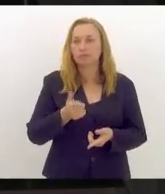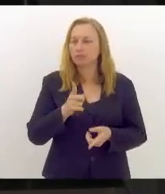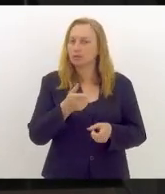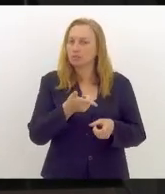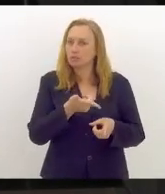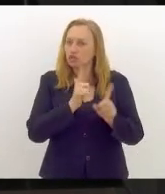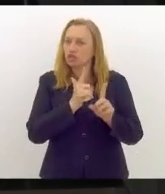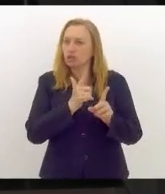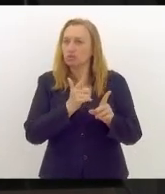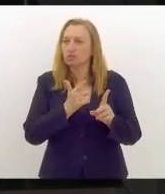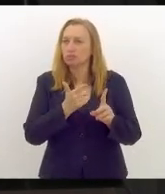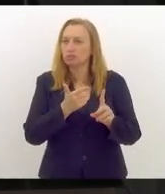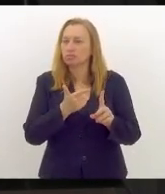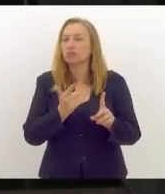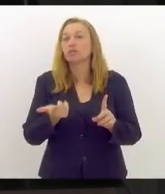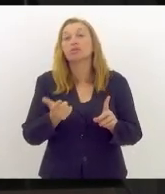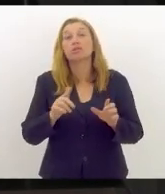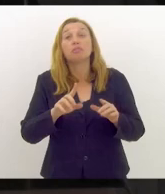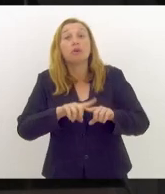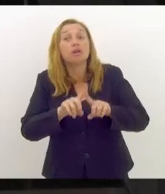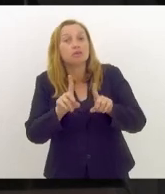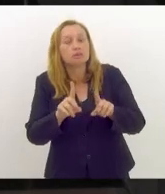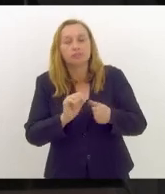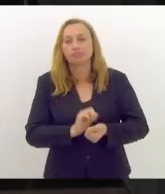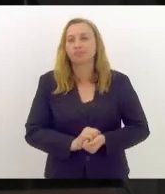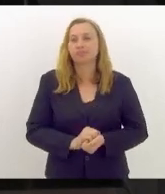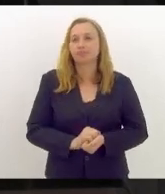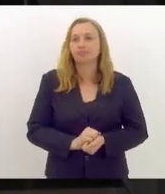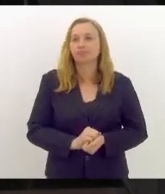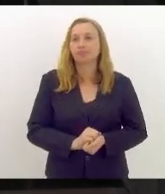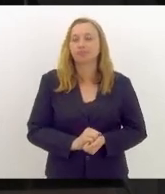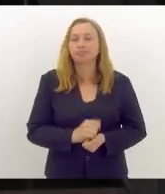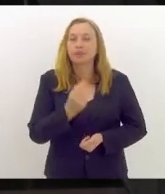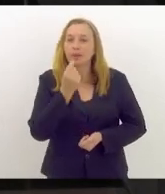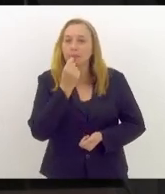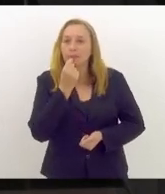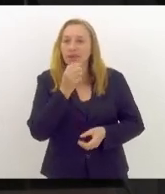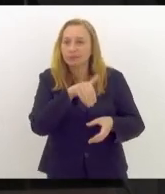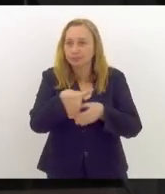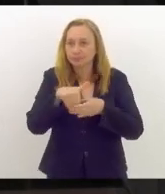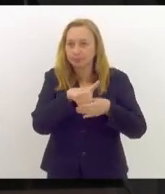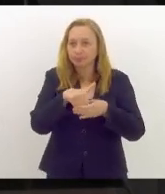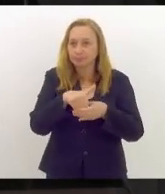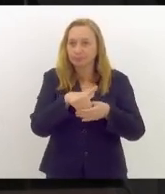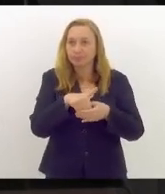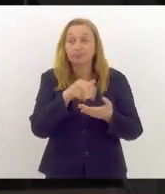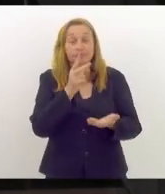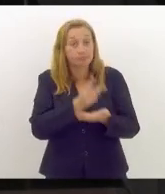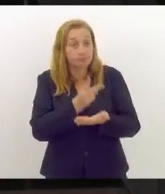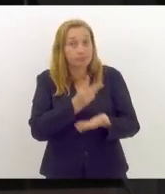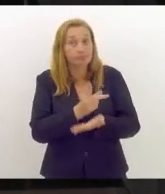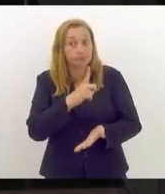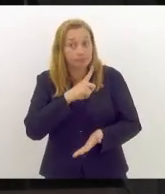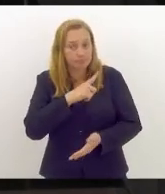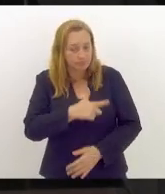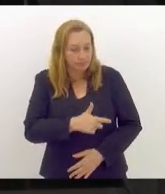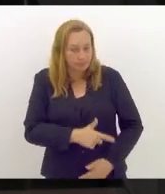quando, às vésperas de eleição, mesmo quem tem porte de arma,